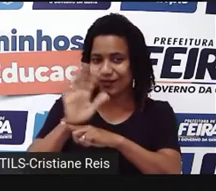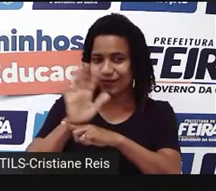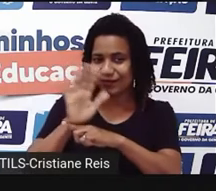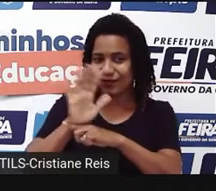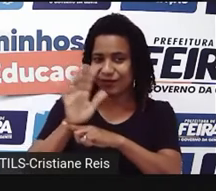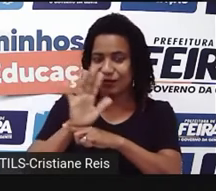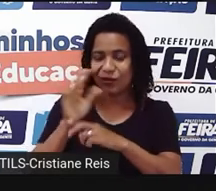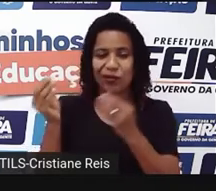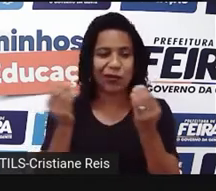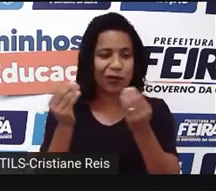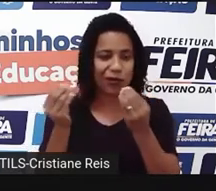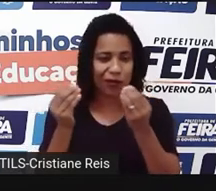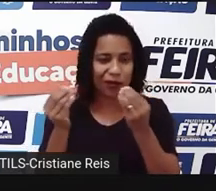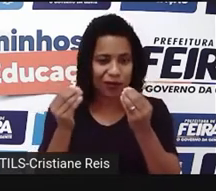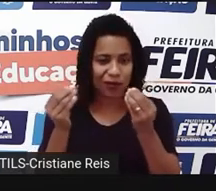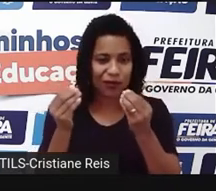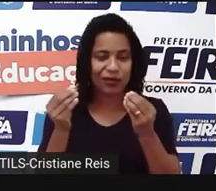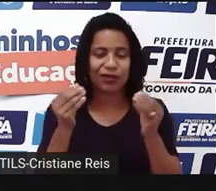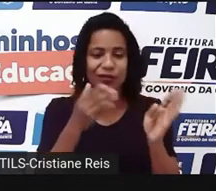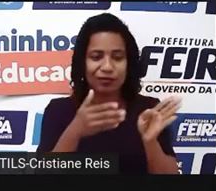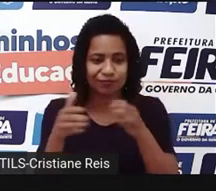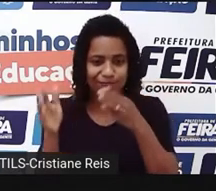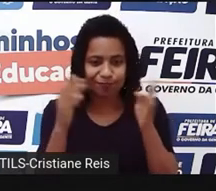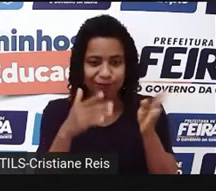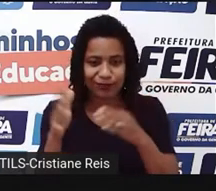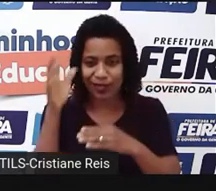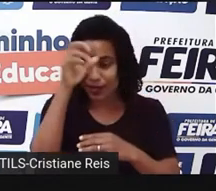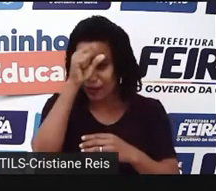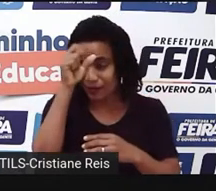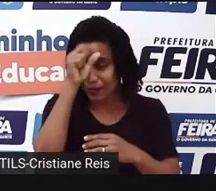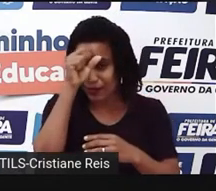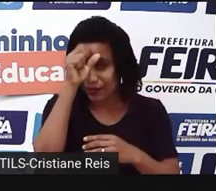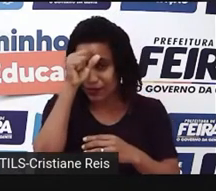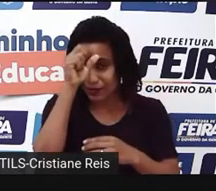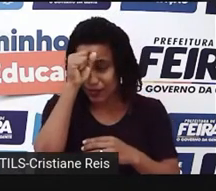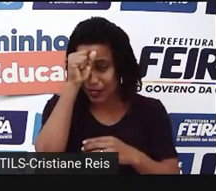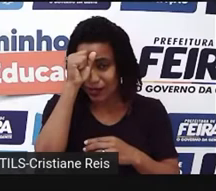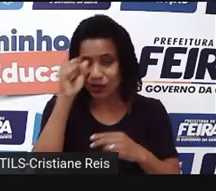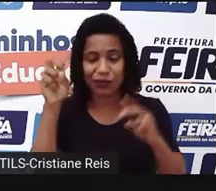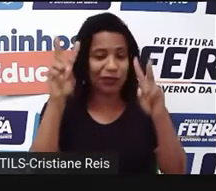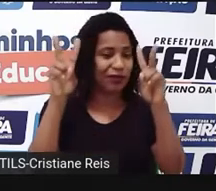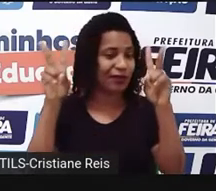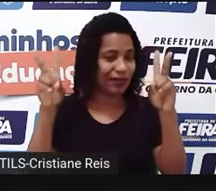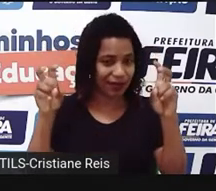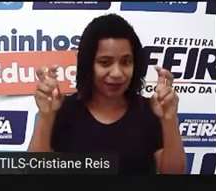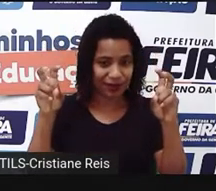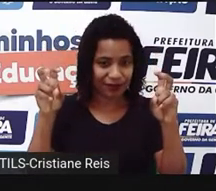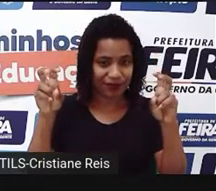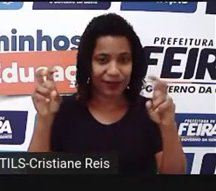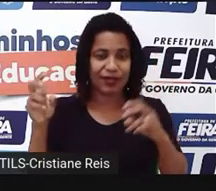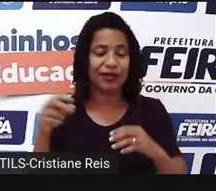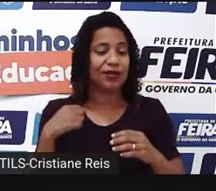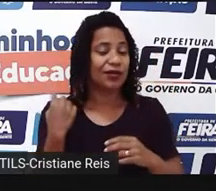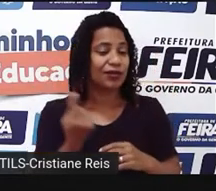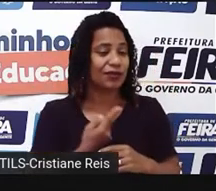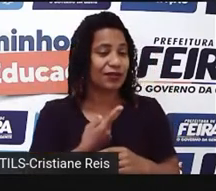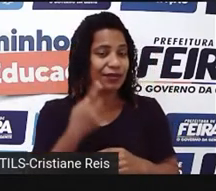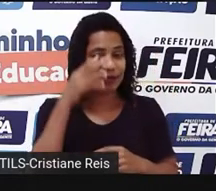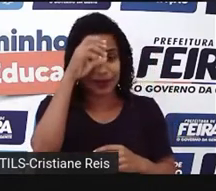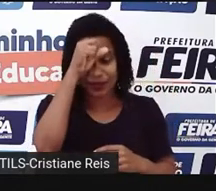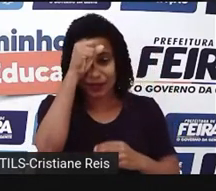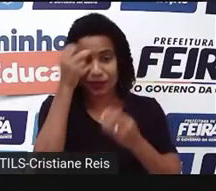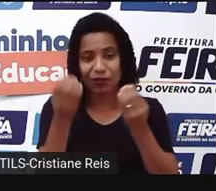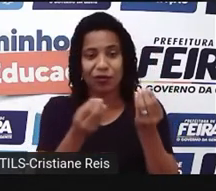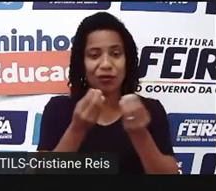desenvolver um pouco mais a nossa aprendizagem sobre o tema de nossa aula de hoje. E agora, vamos falar um pouco